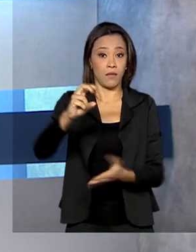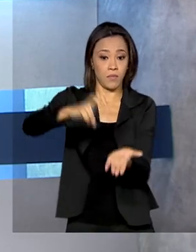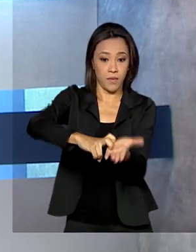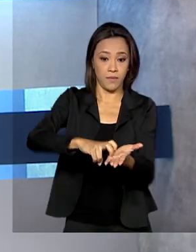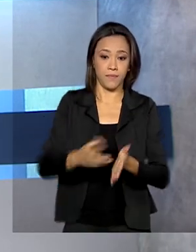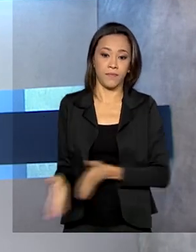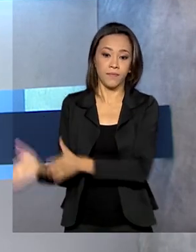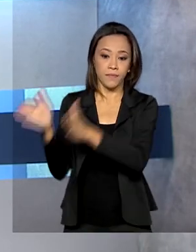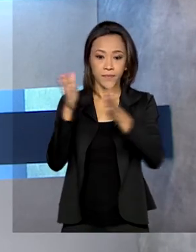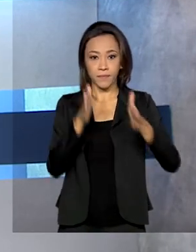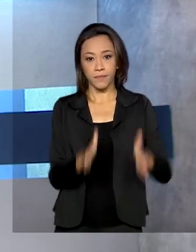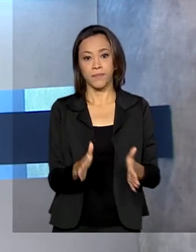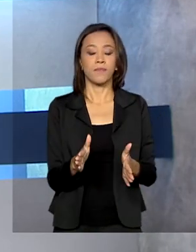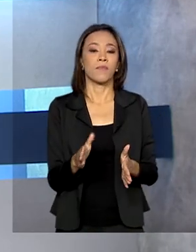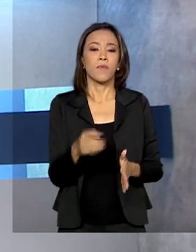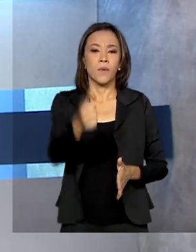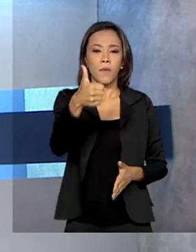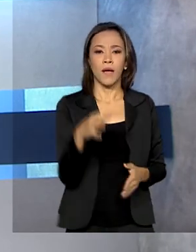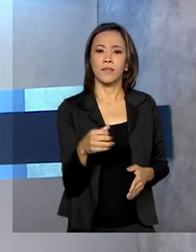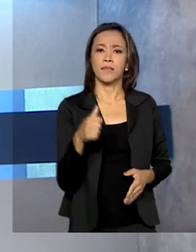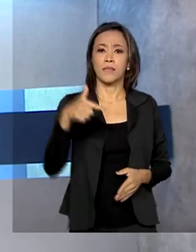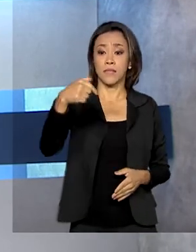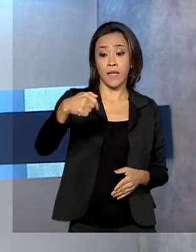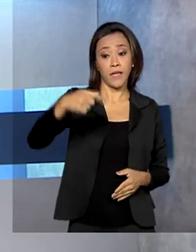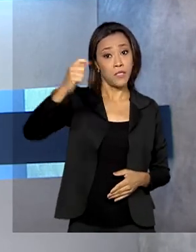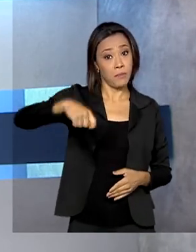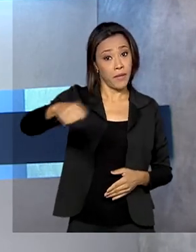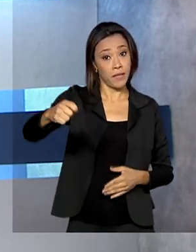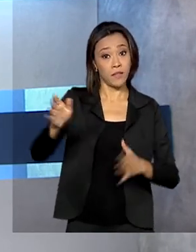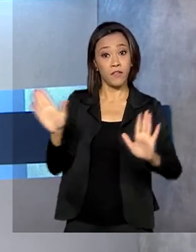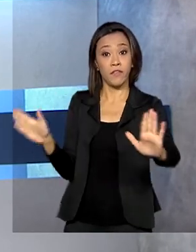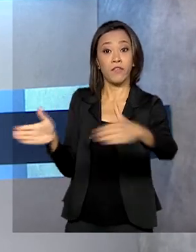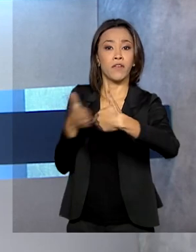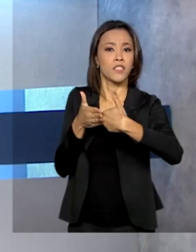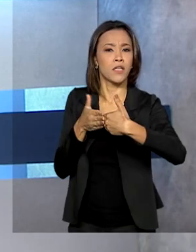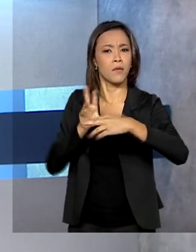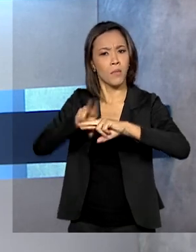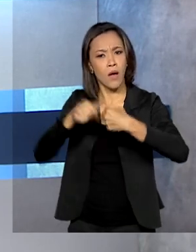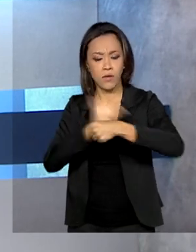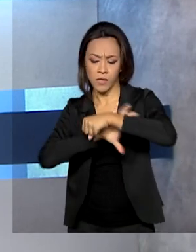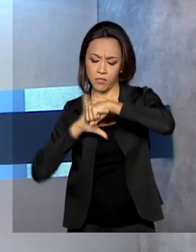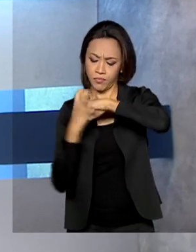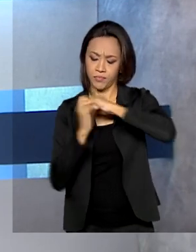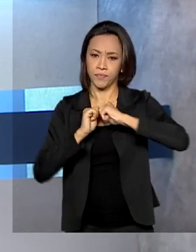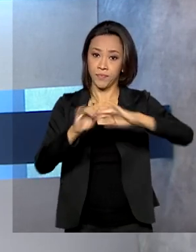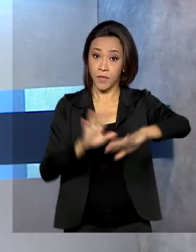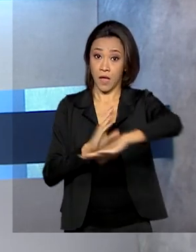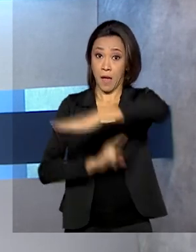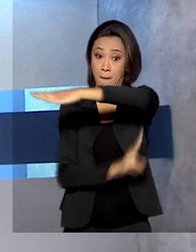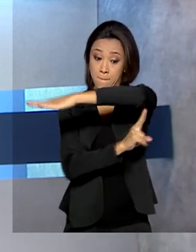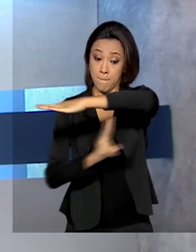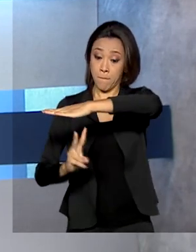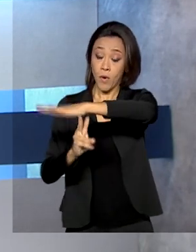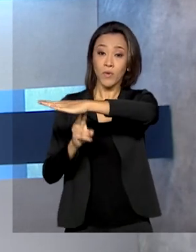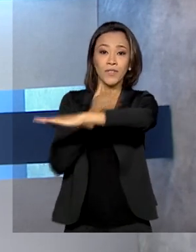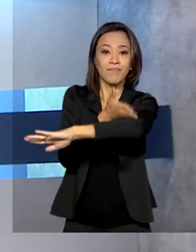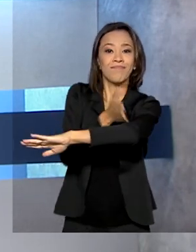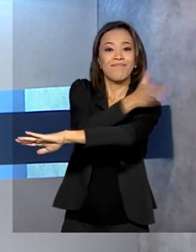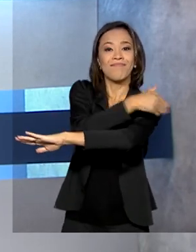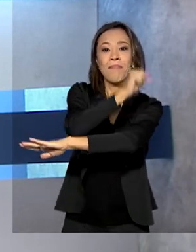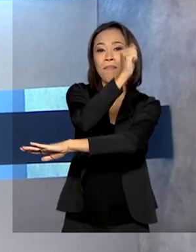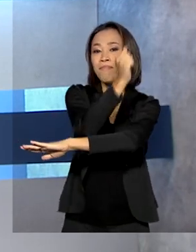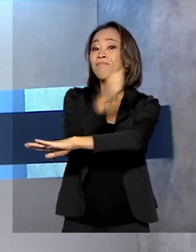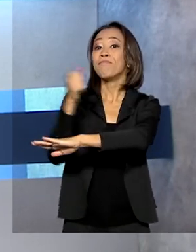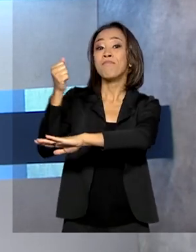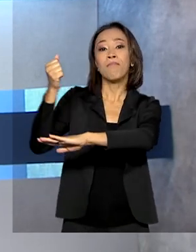Depois de quase sete meses fechada por causa da pandemia do coronavírus, a Ponte da Amizade, fronteira mais movimentada entre